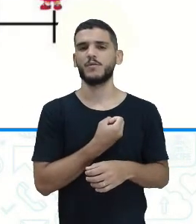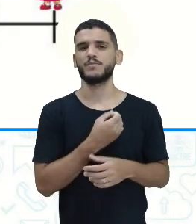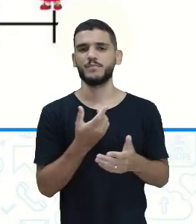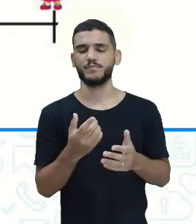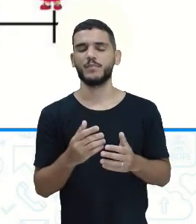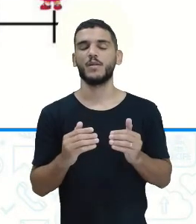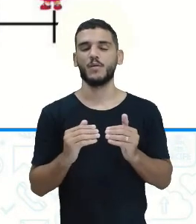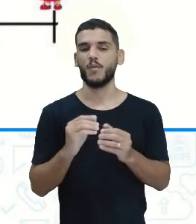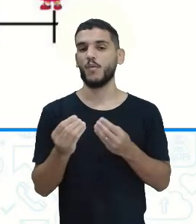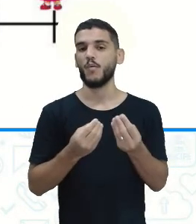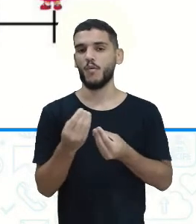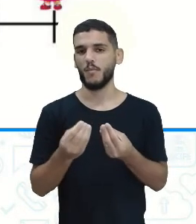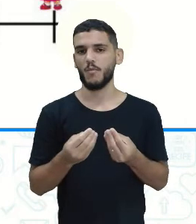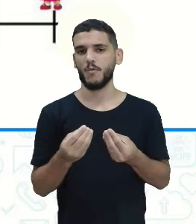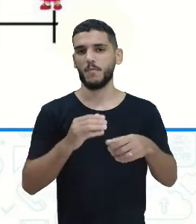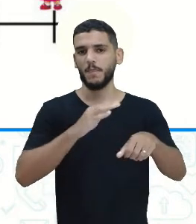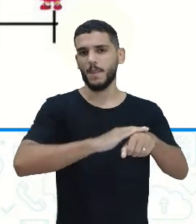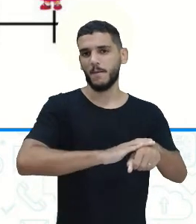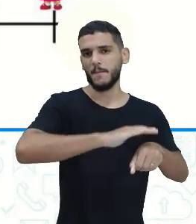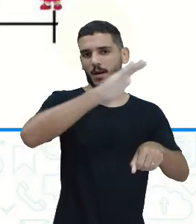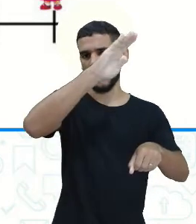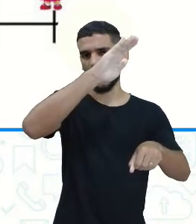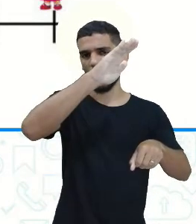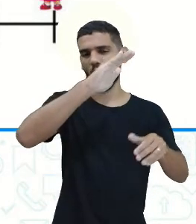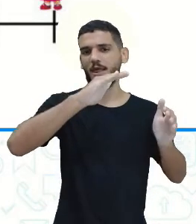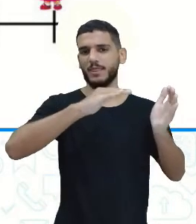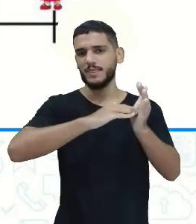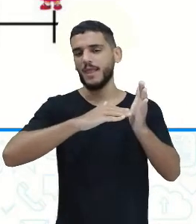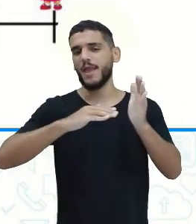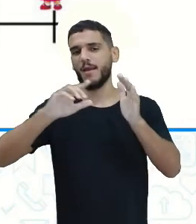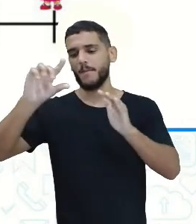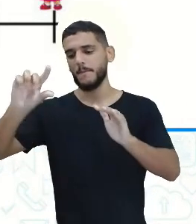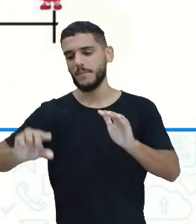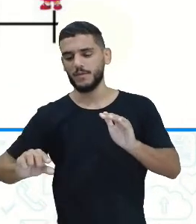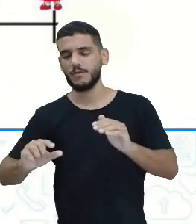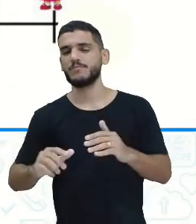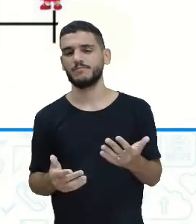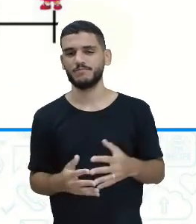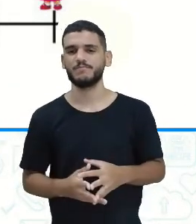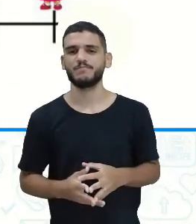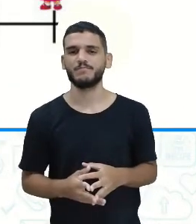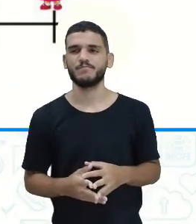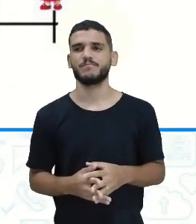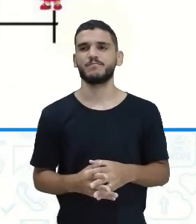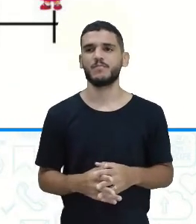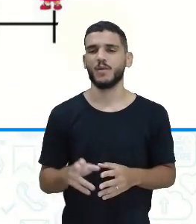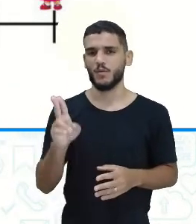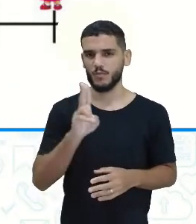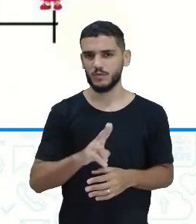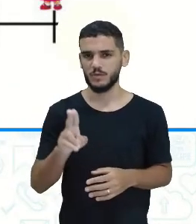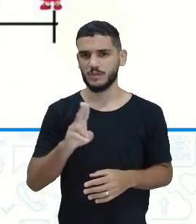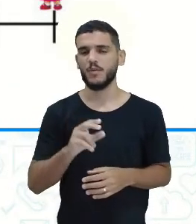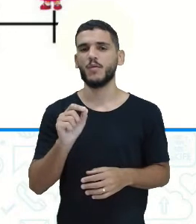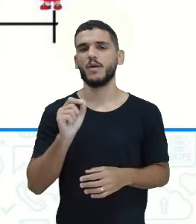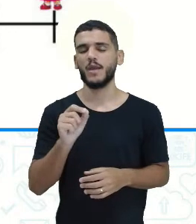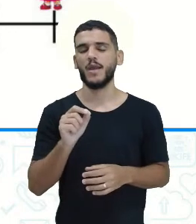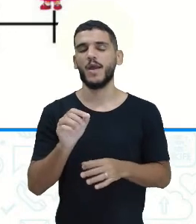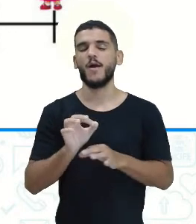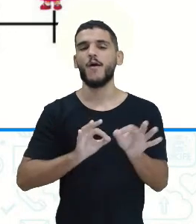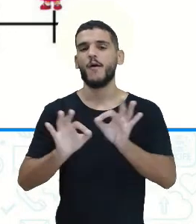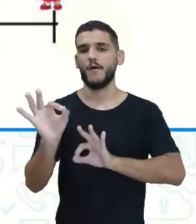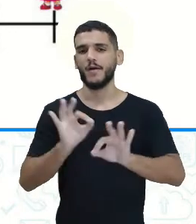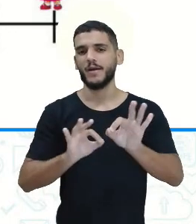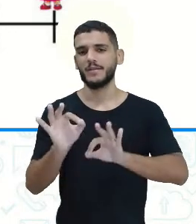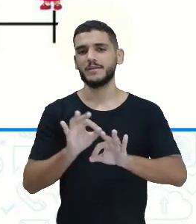para o menor. Olha aí, a gente aprendeu o número maior e menor e a gente utiliza isso em uma ordem decrescente. Aí é